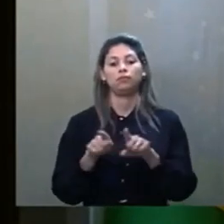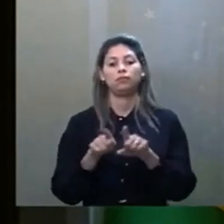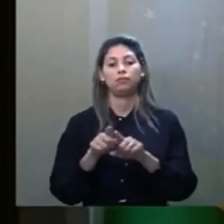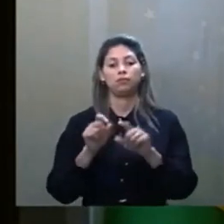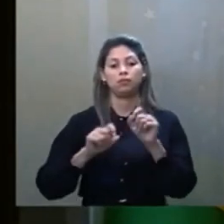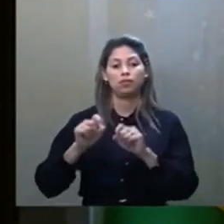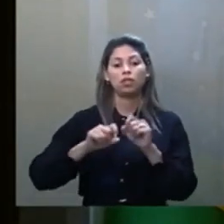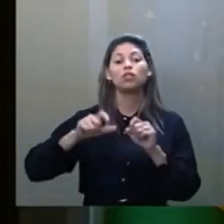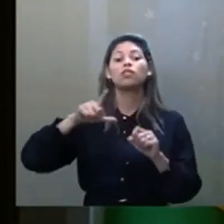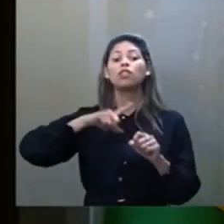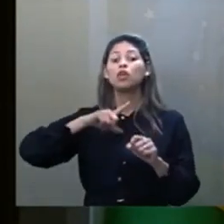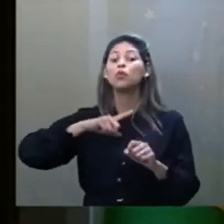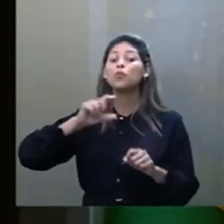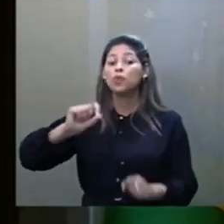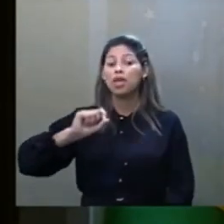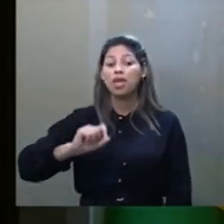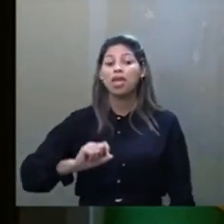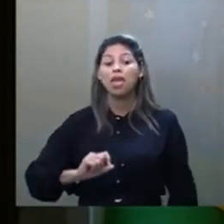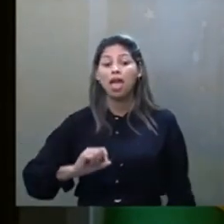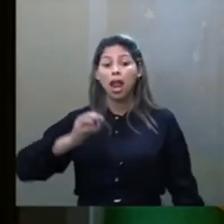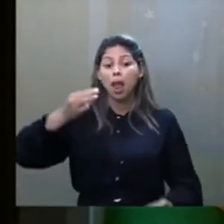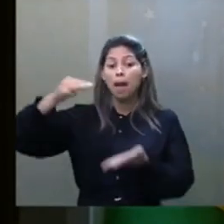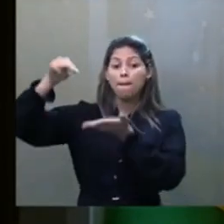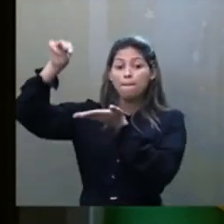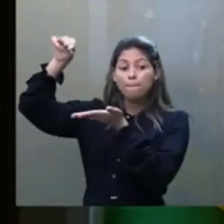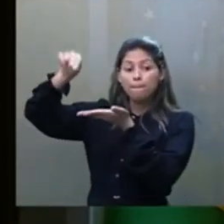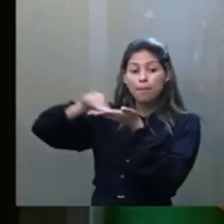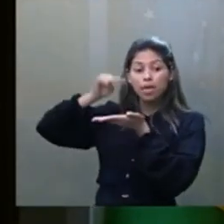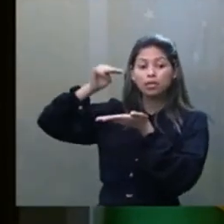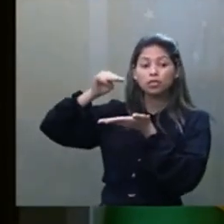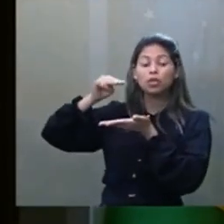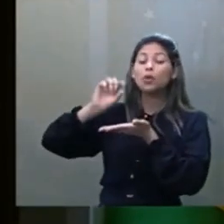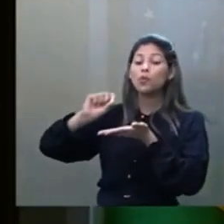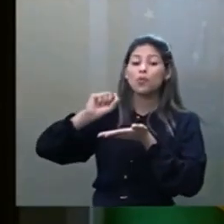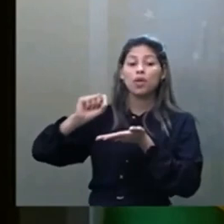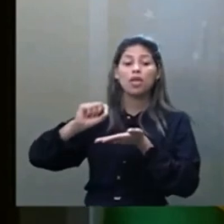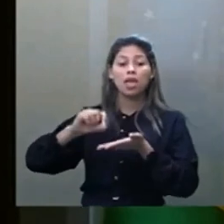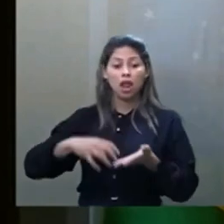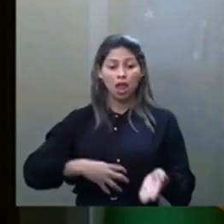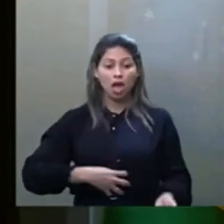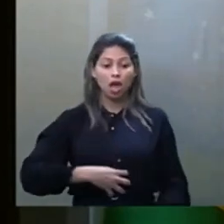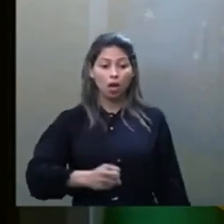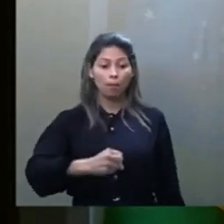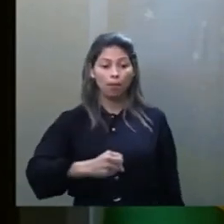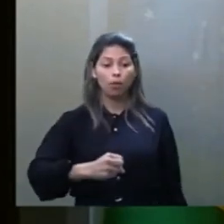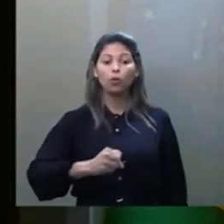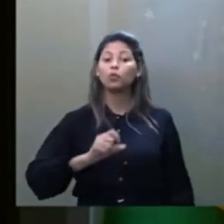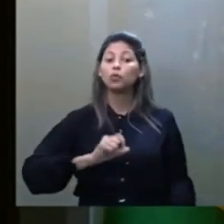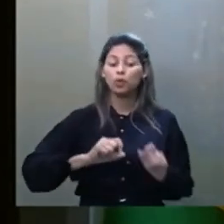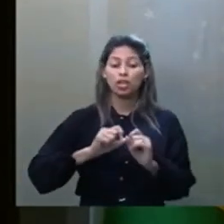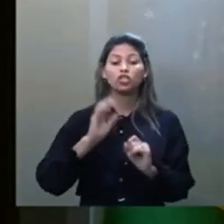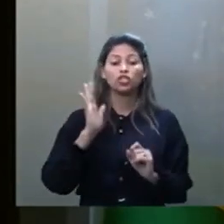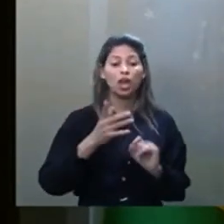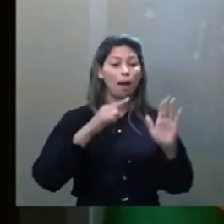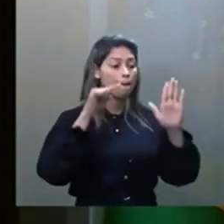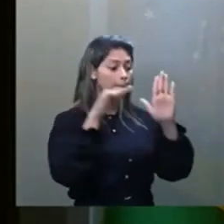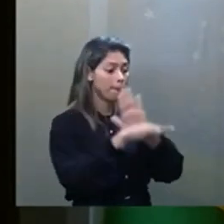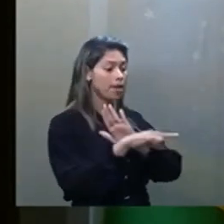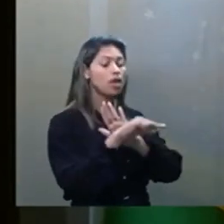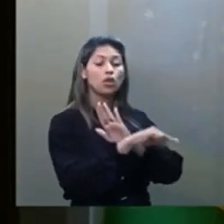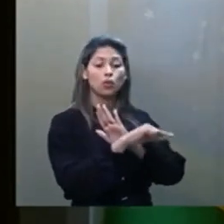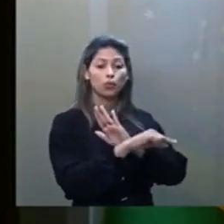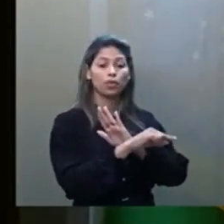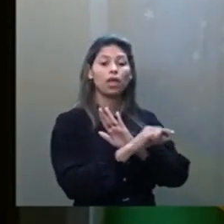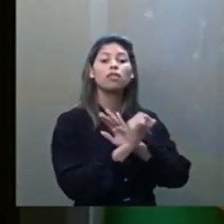mensagem de Emmanuel, pouquíssimo conhecida sobre o assunto. Perguntaram a ele sobre esse tema, está no livro Entender